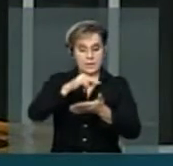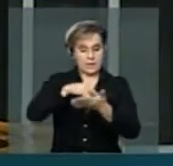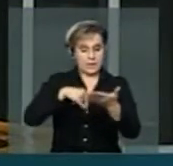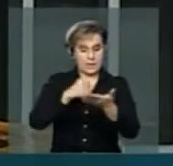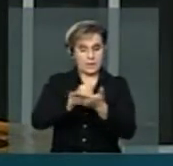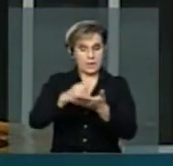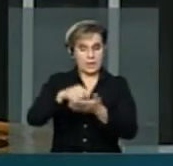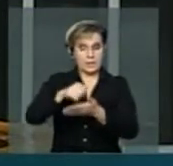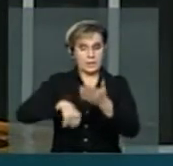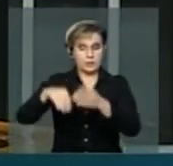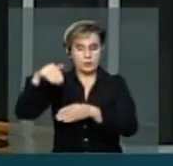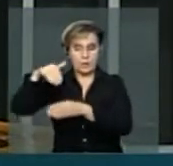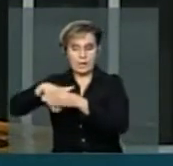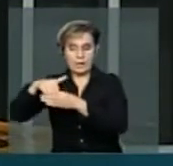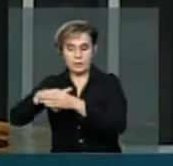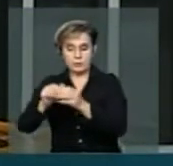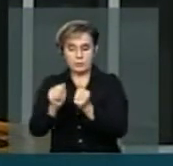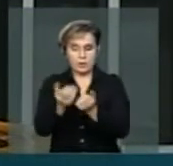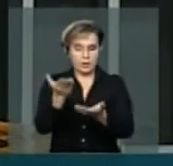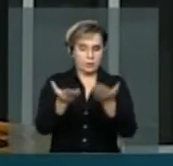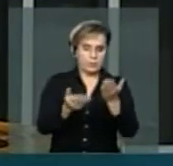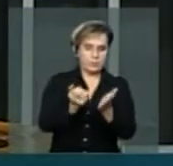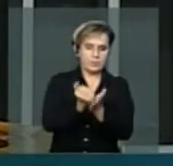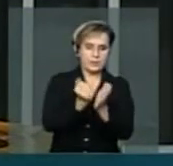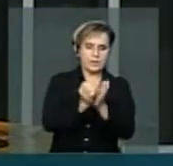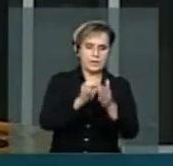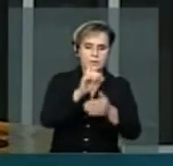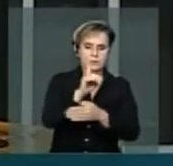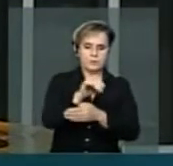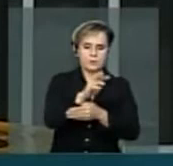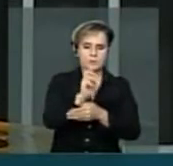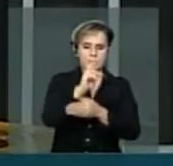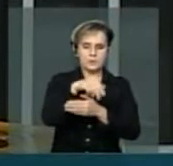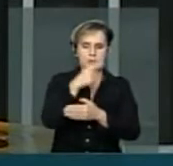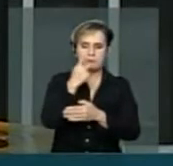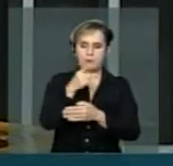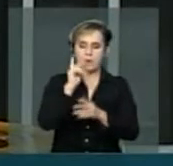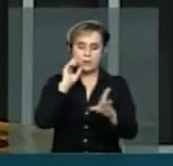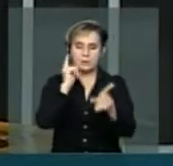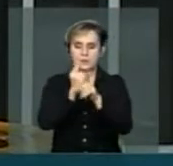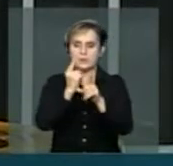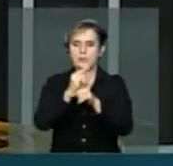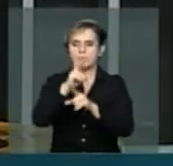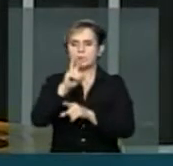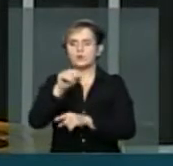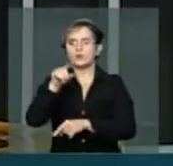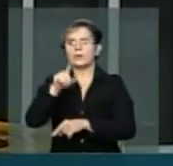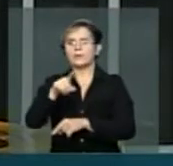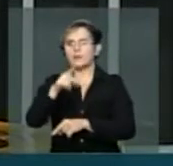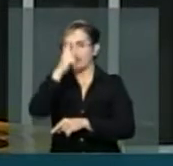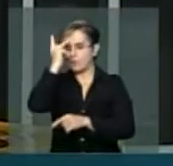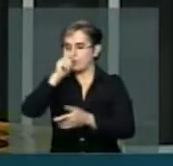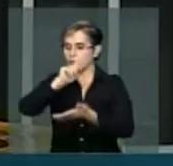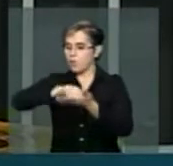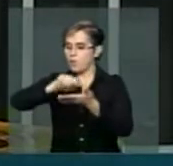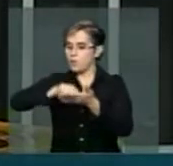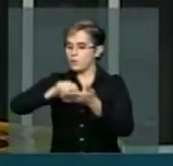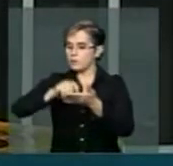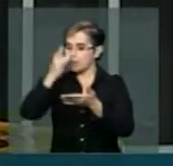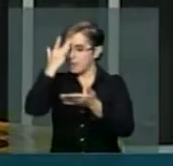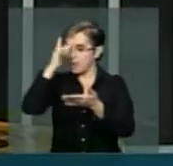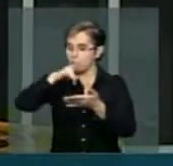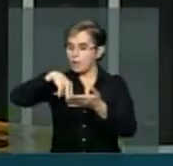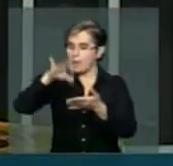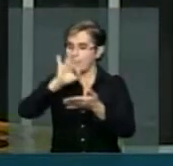que o Estado tem 50 mil analfabetos que conseguiram tirar a habilitação.